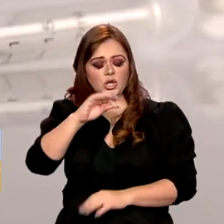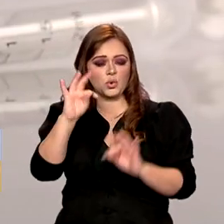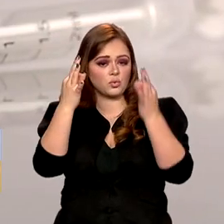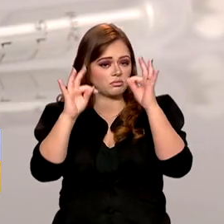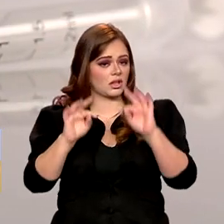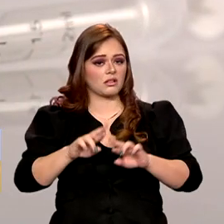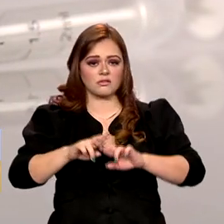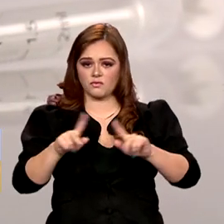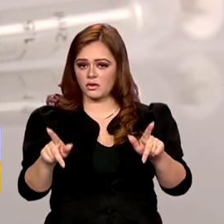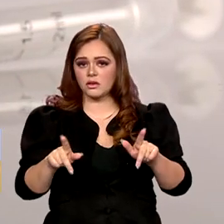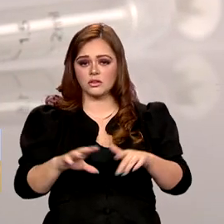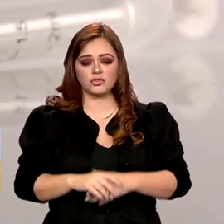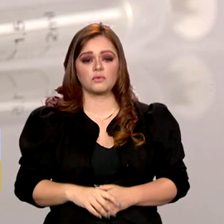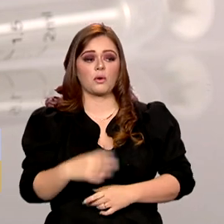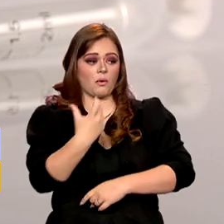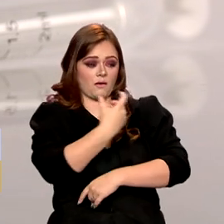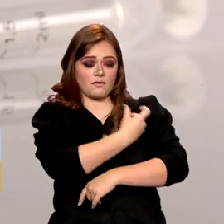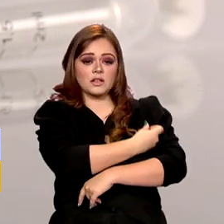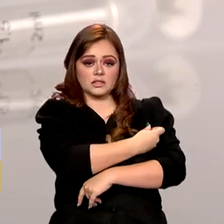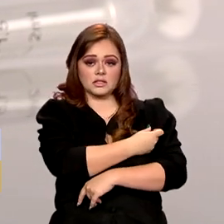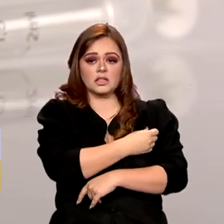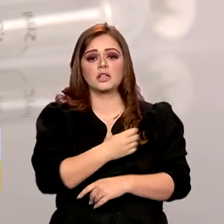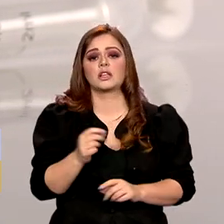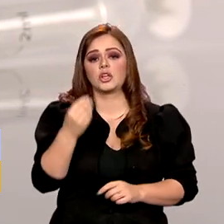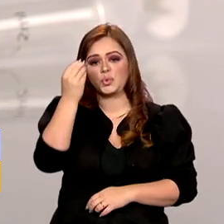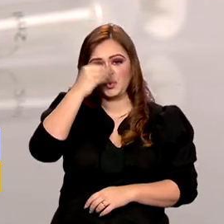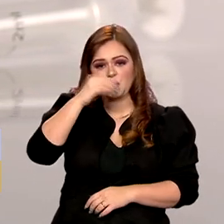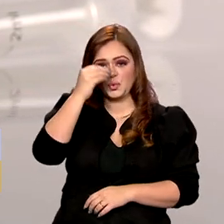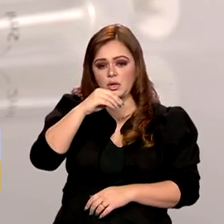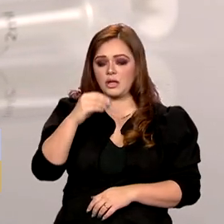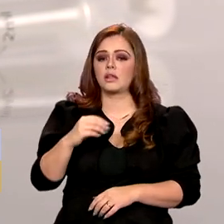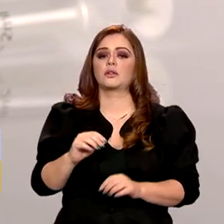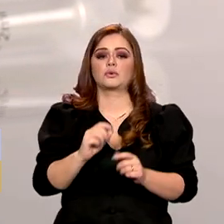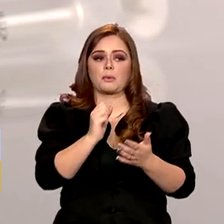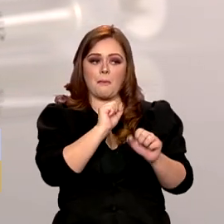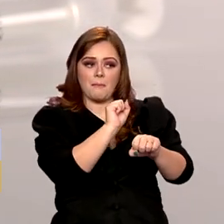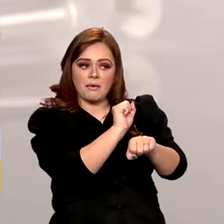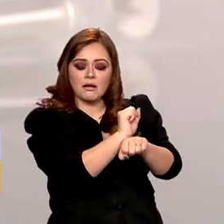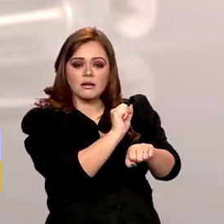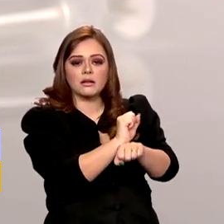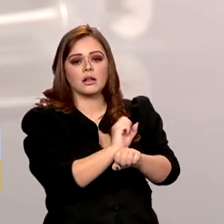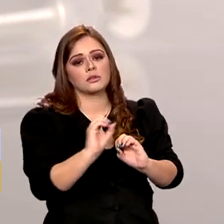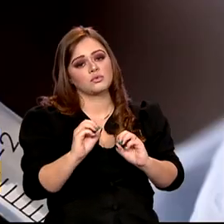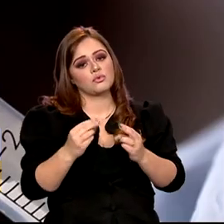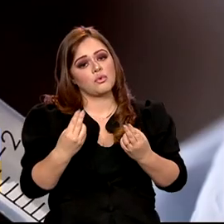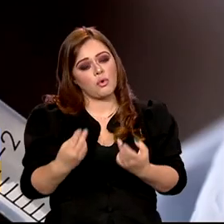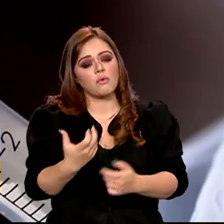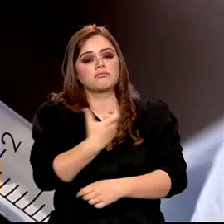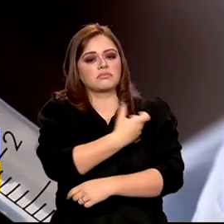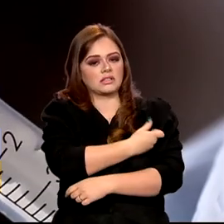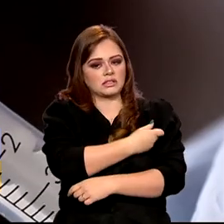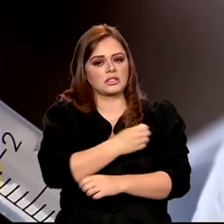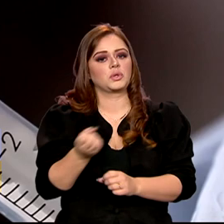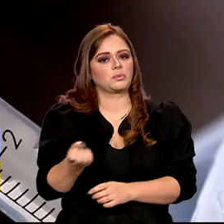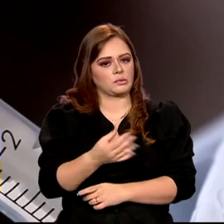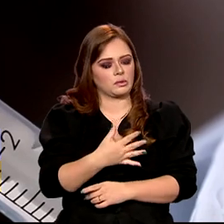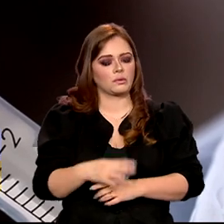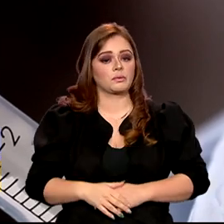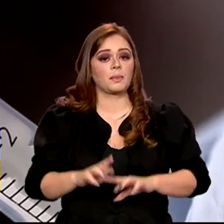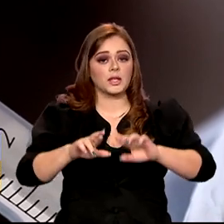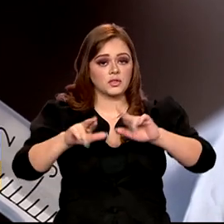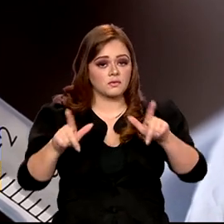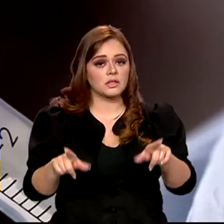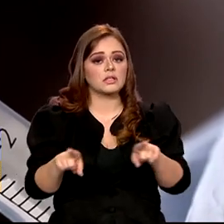diferentes, como as vacinas de vírus inativados ou as modernas vacinas genéticas. Outra diferença das